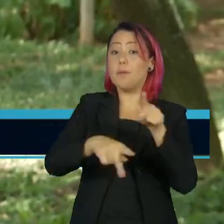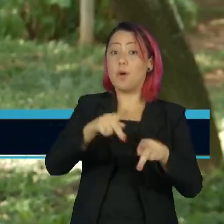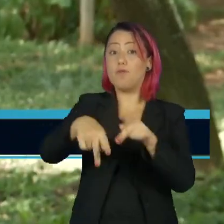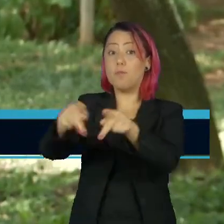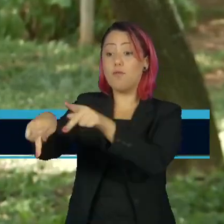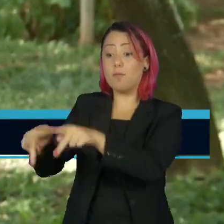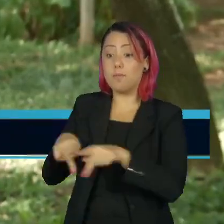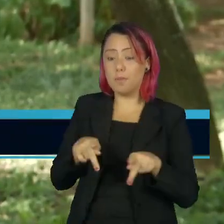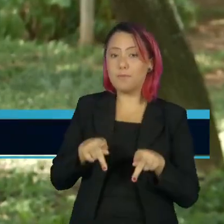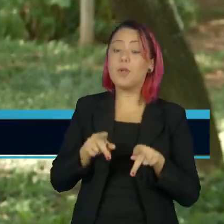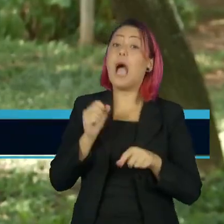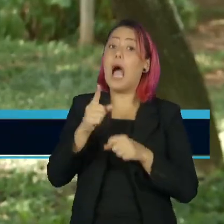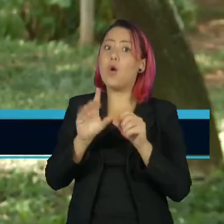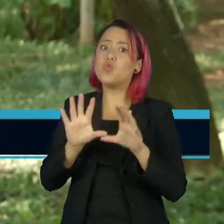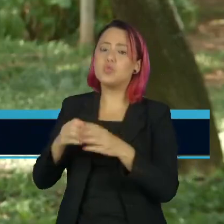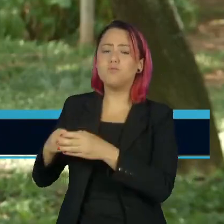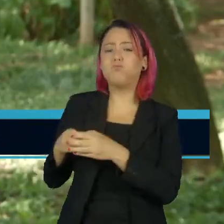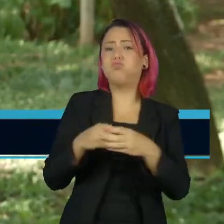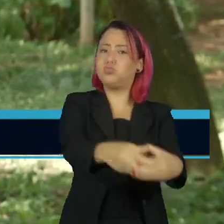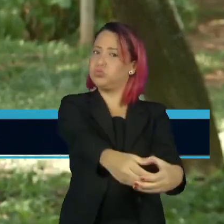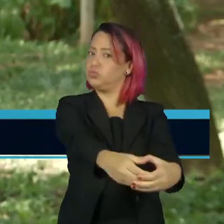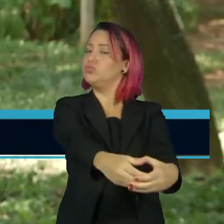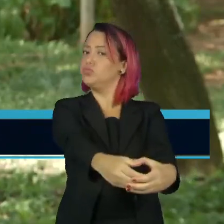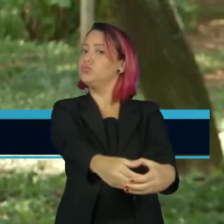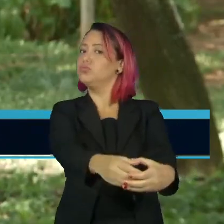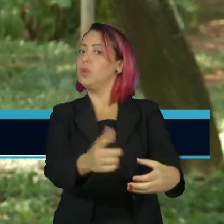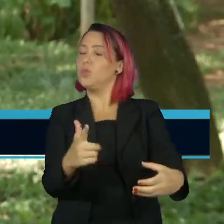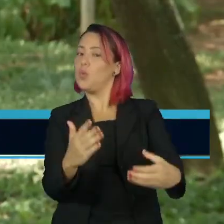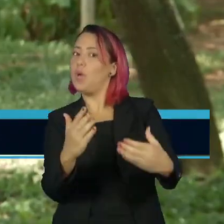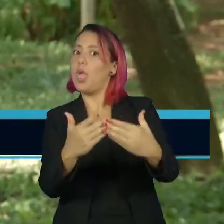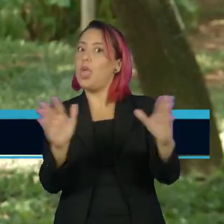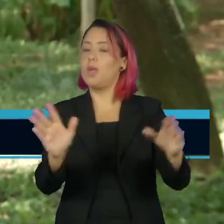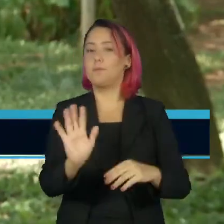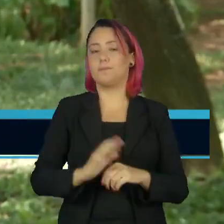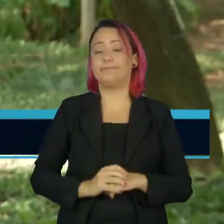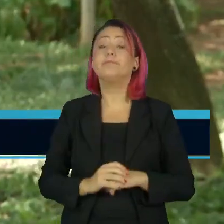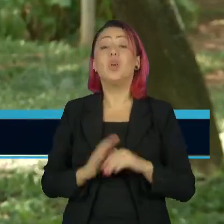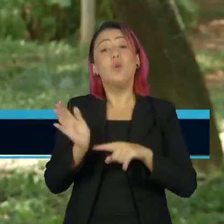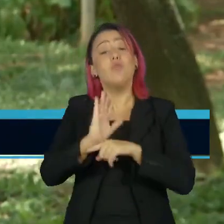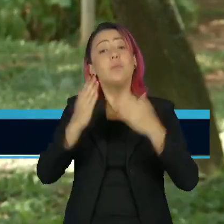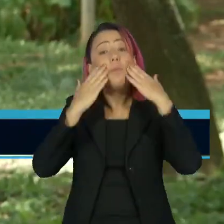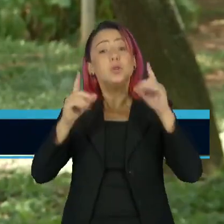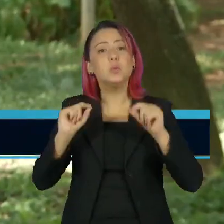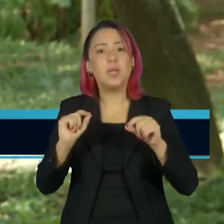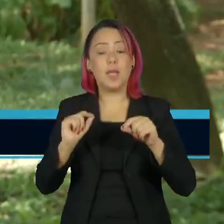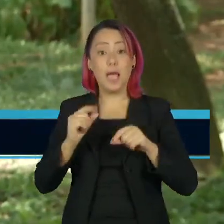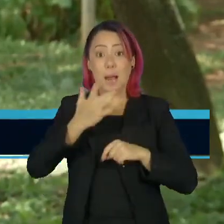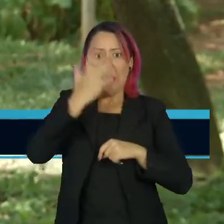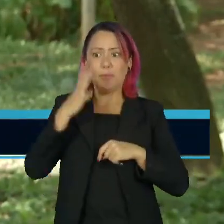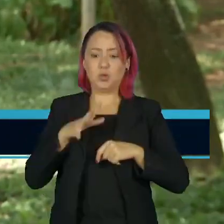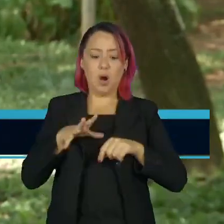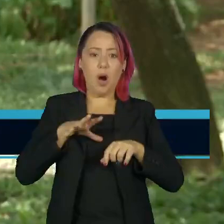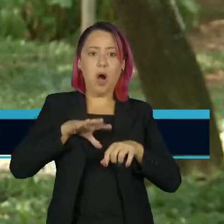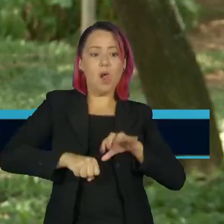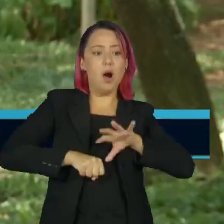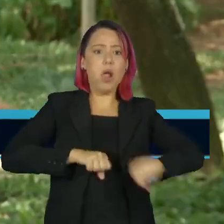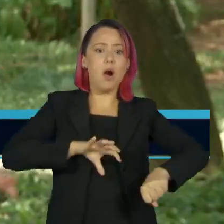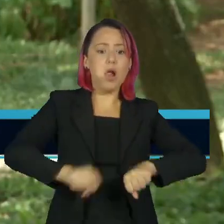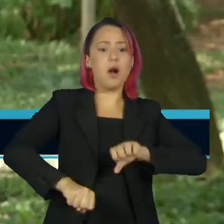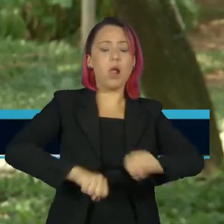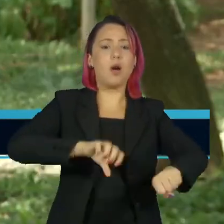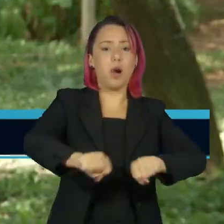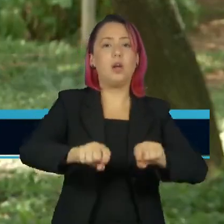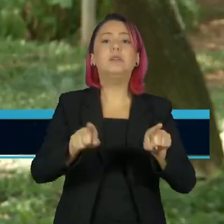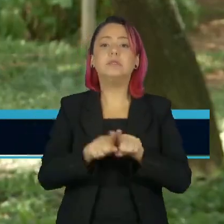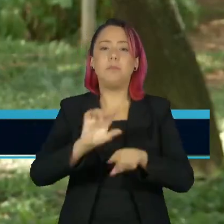indígenas isolados. O filme mostra ao mundo que o desmatamento e a grilagem que ameaçam a sobrevivência